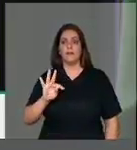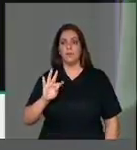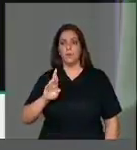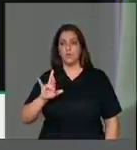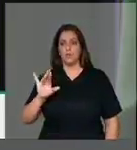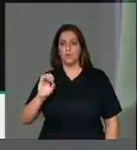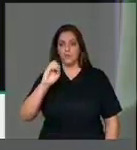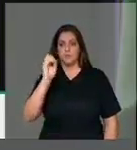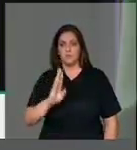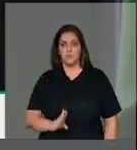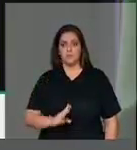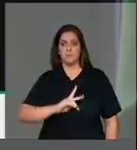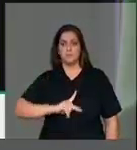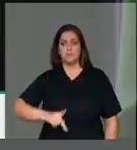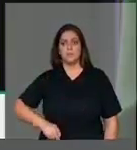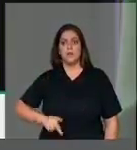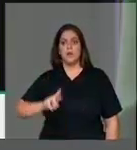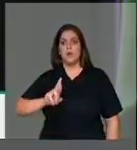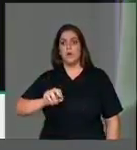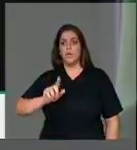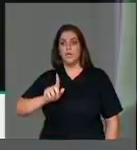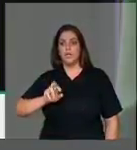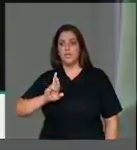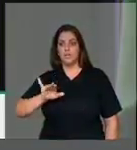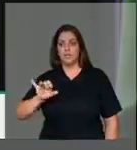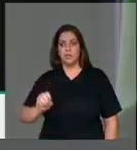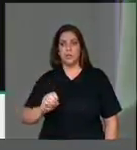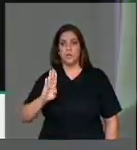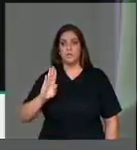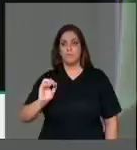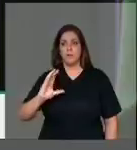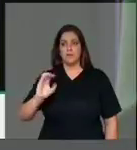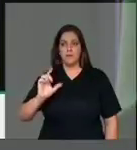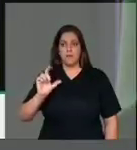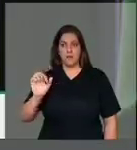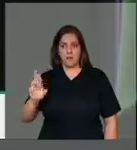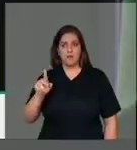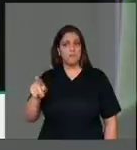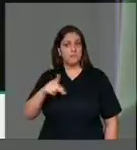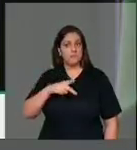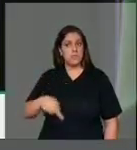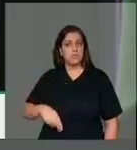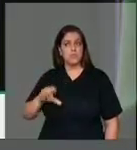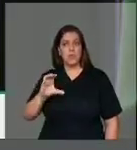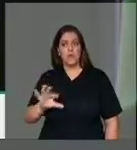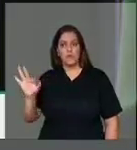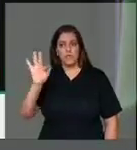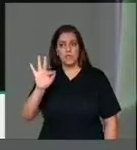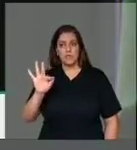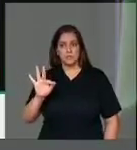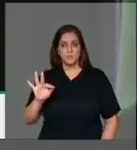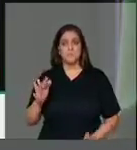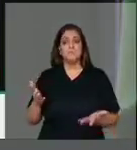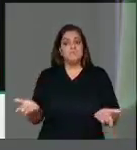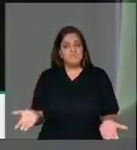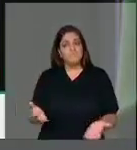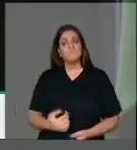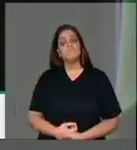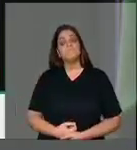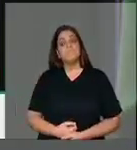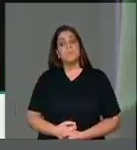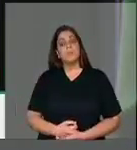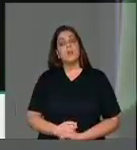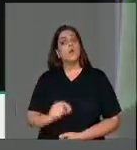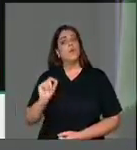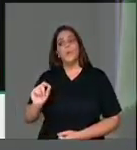presidido pelo Rogério Bacelar, essa confederação, mas uma coisa diferente, uma coisa que a gente